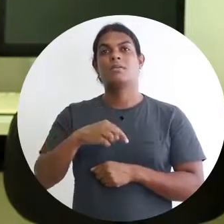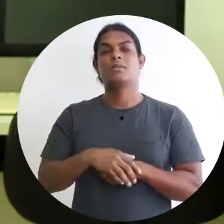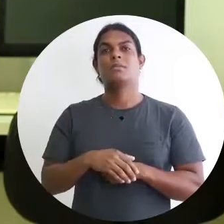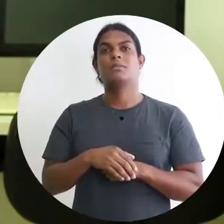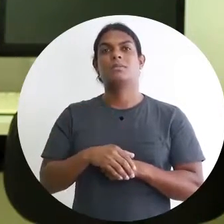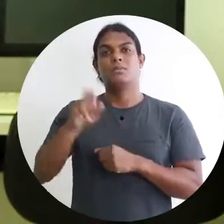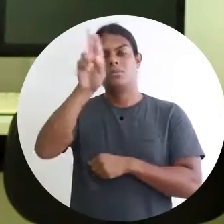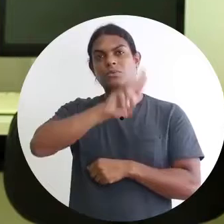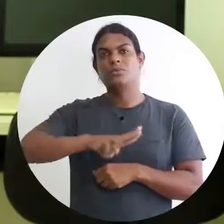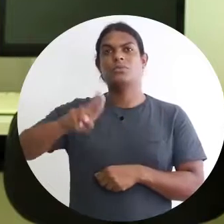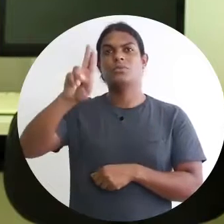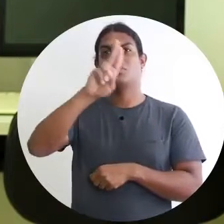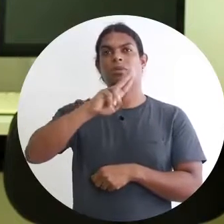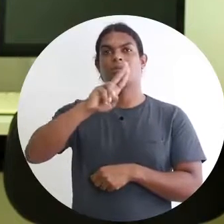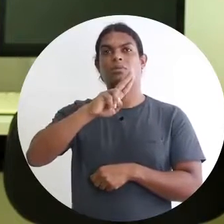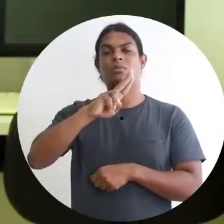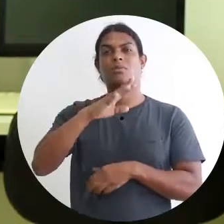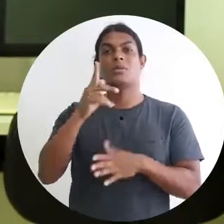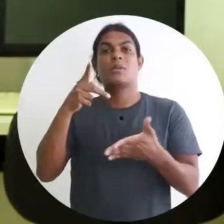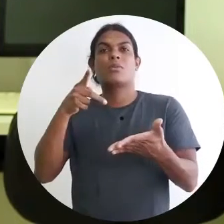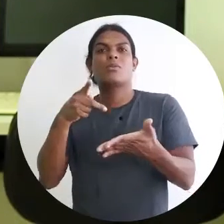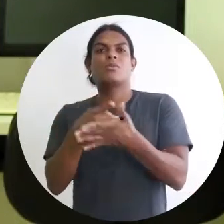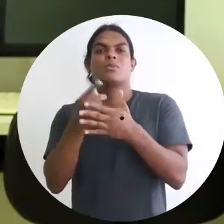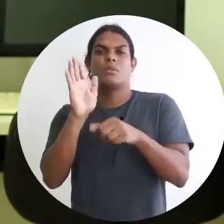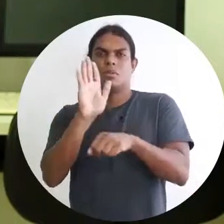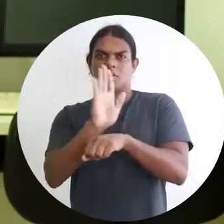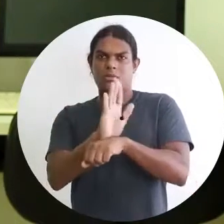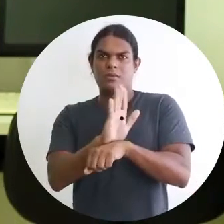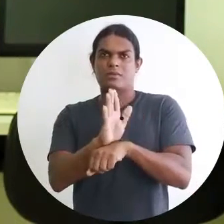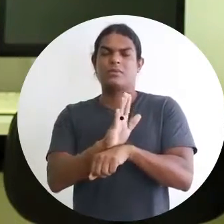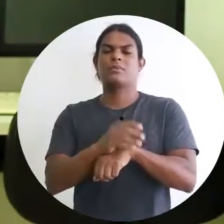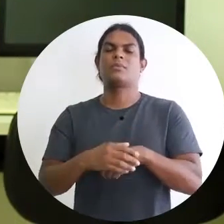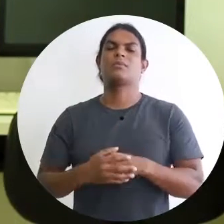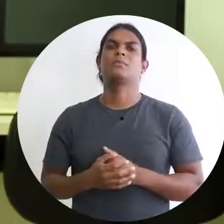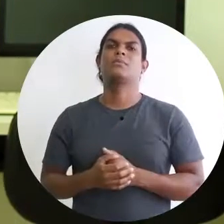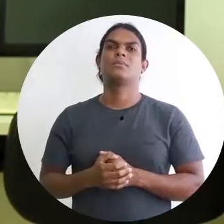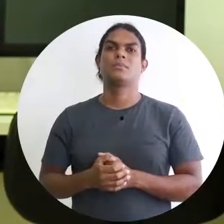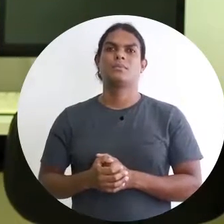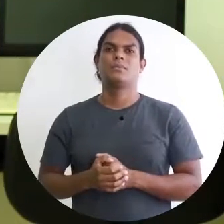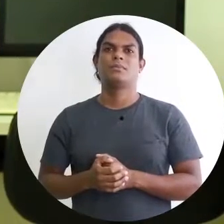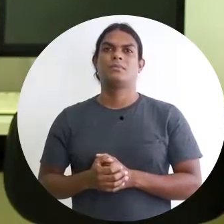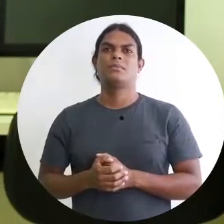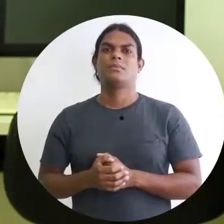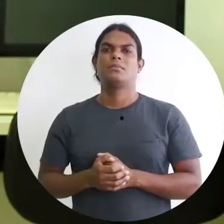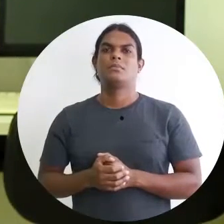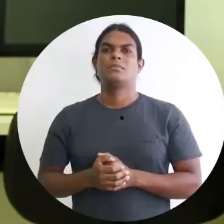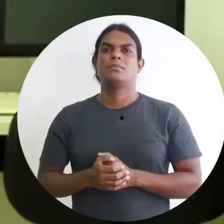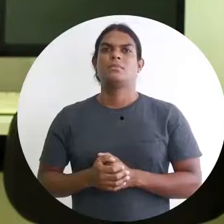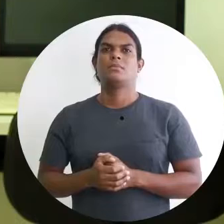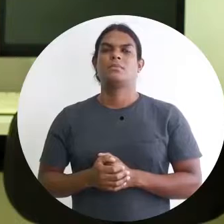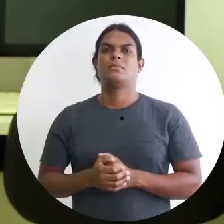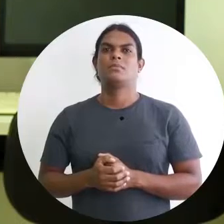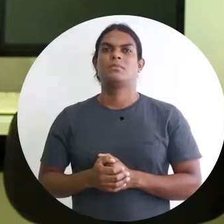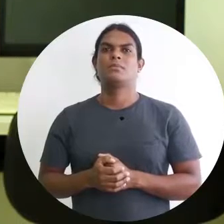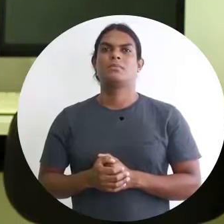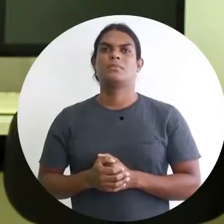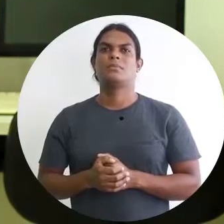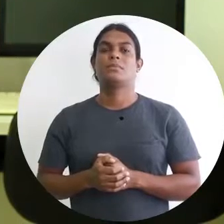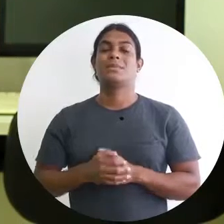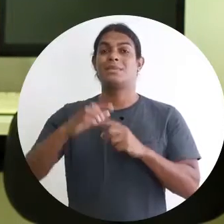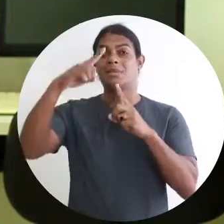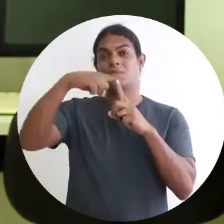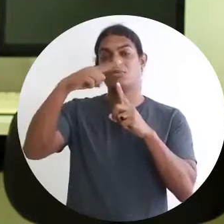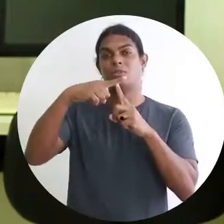momento da exibição do filme, certo? São coisas para a gente ir aprendendo um pouco mais sobre tecnologia assistiva nos